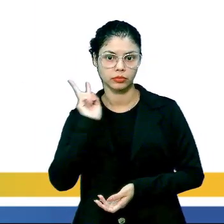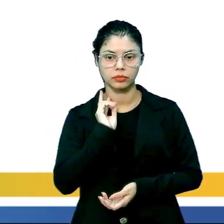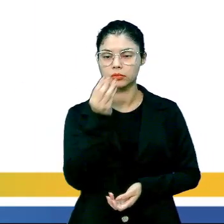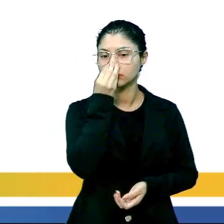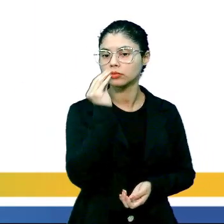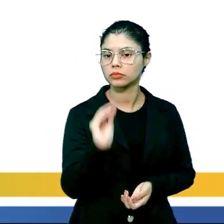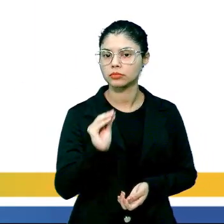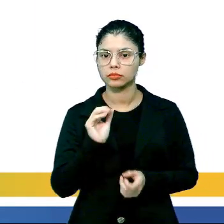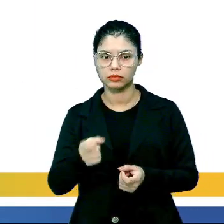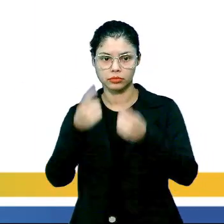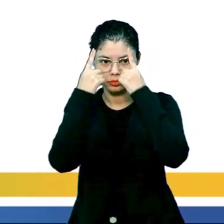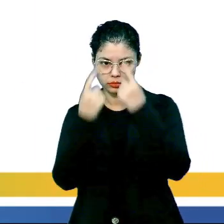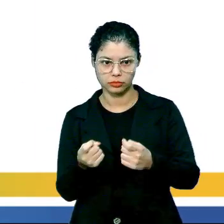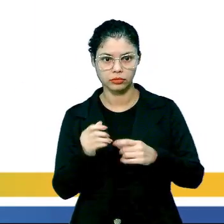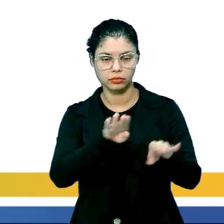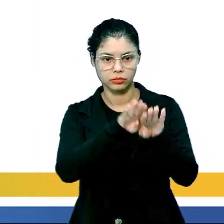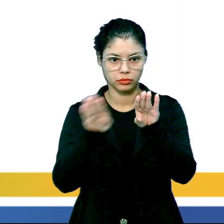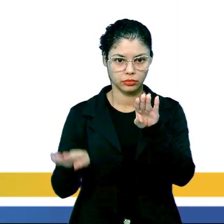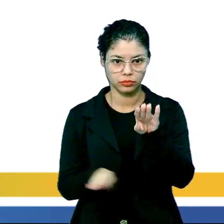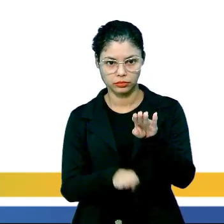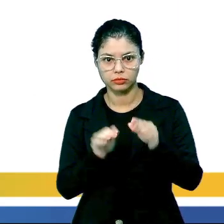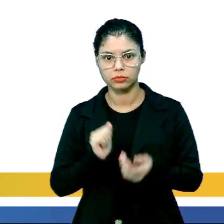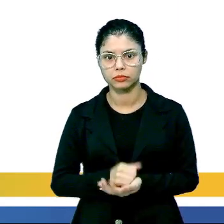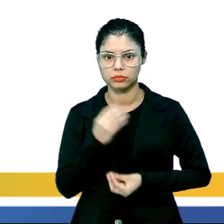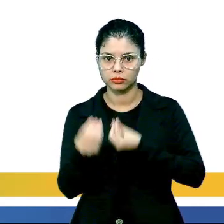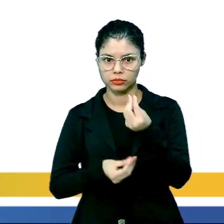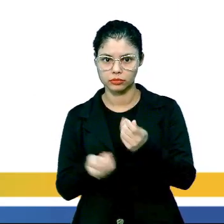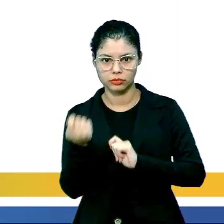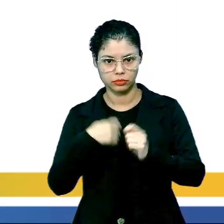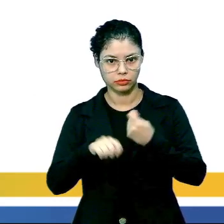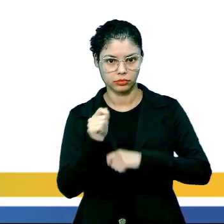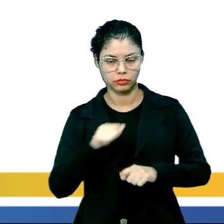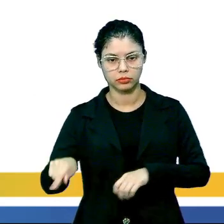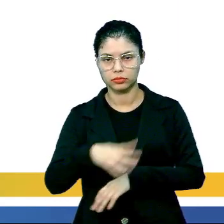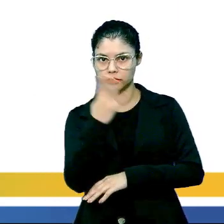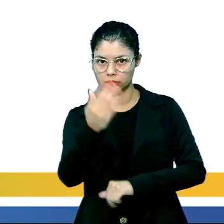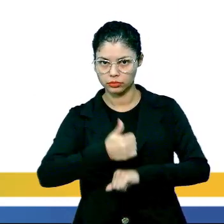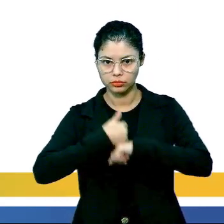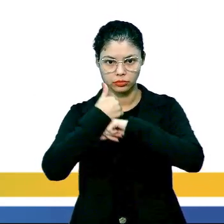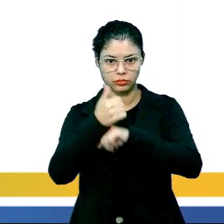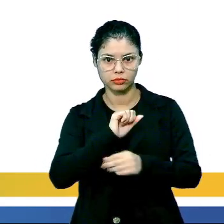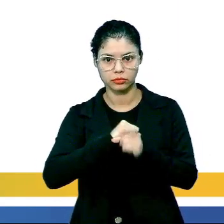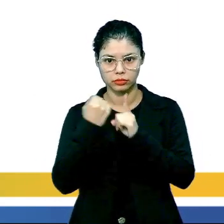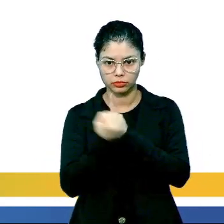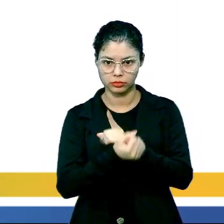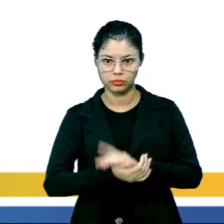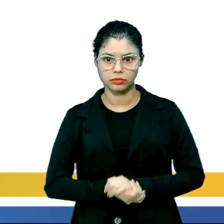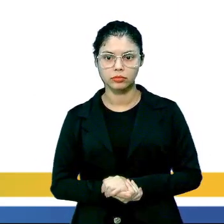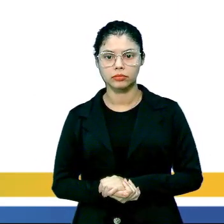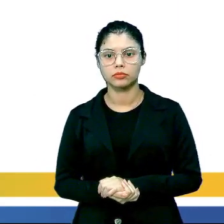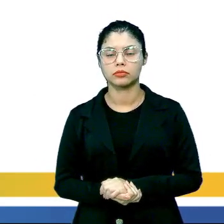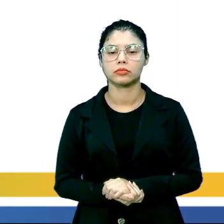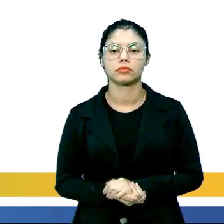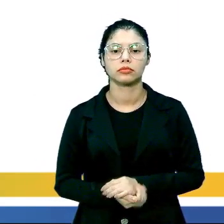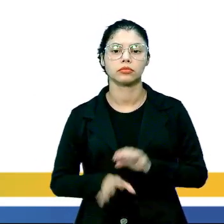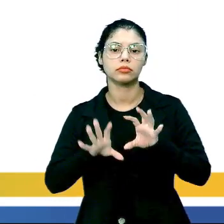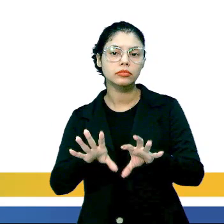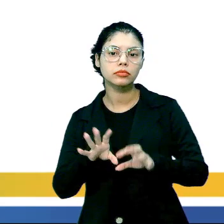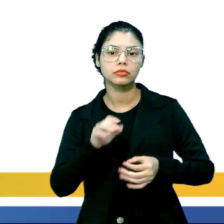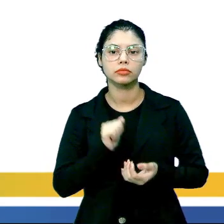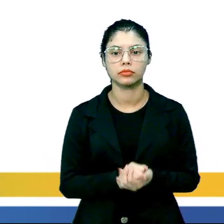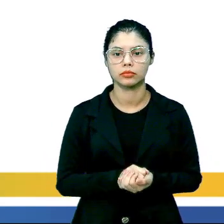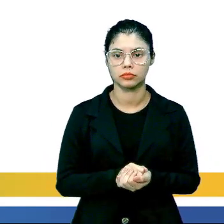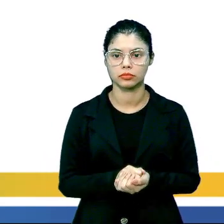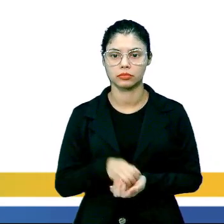vítimas de discriminação, violência, desigualdade, tanto econômica quanto social. Com isso,